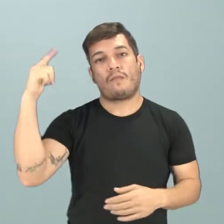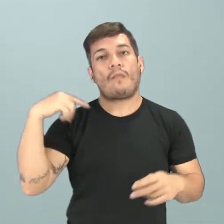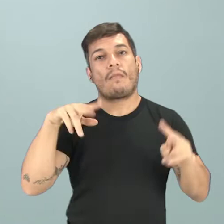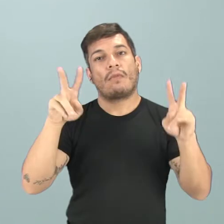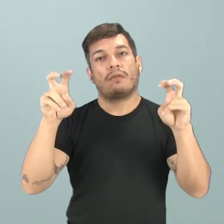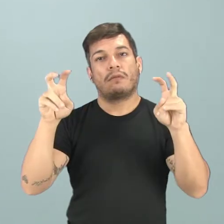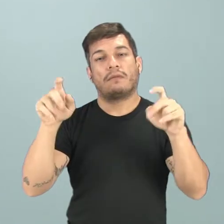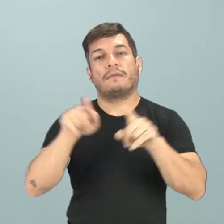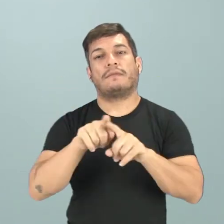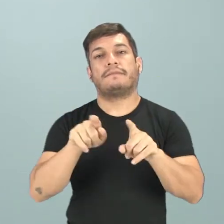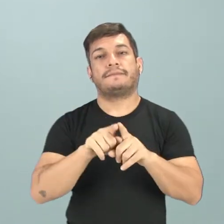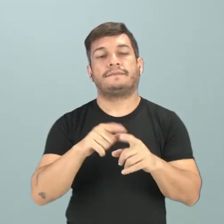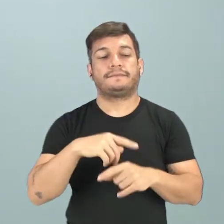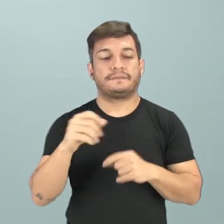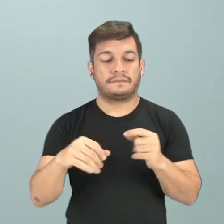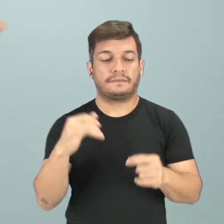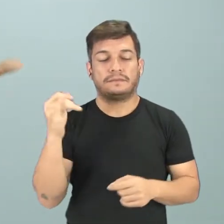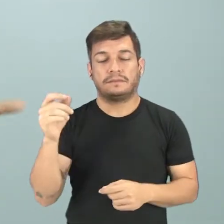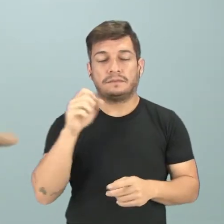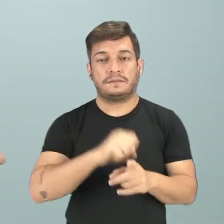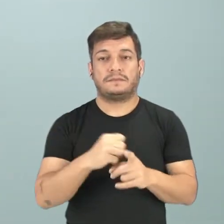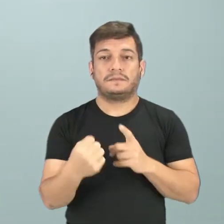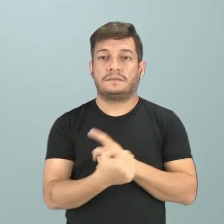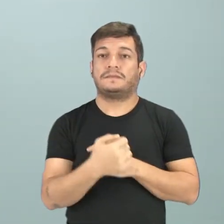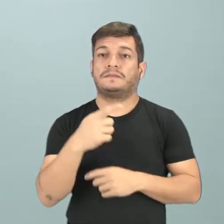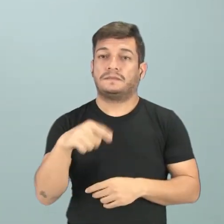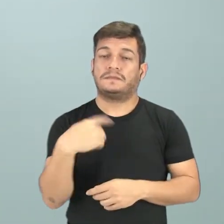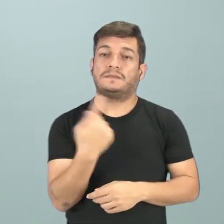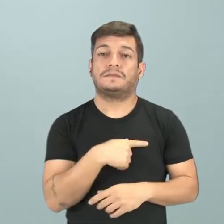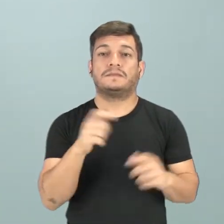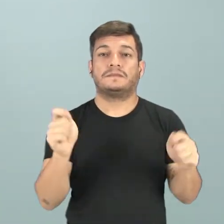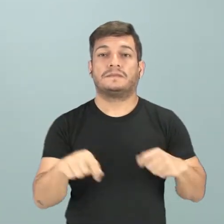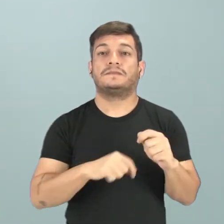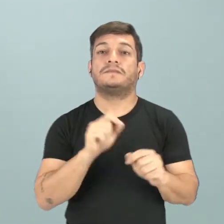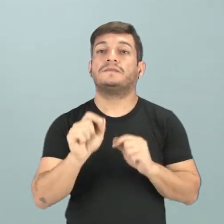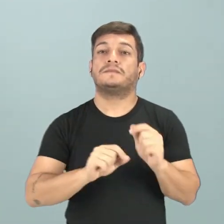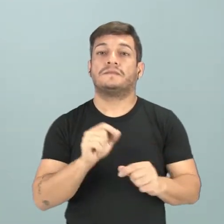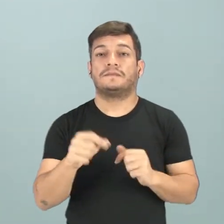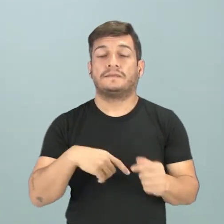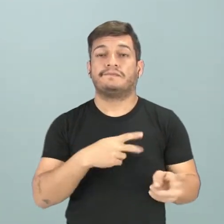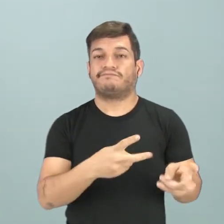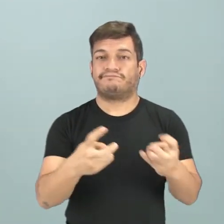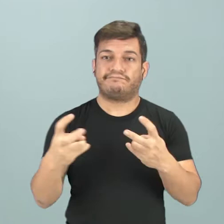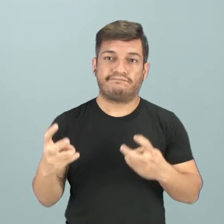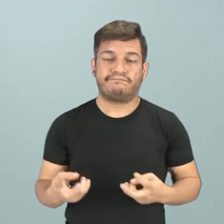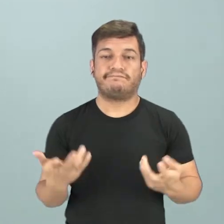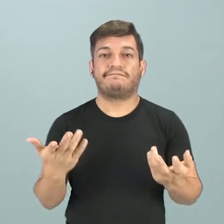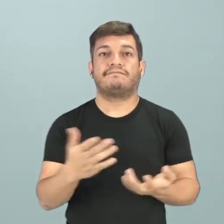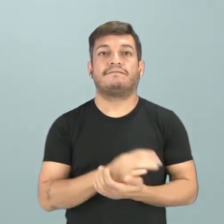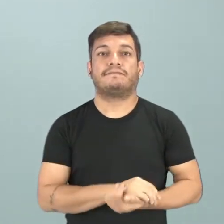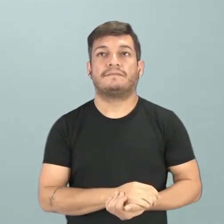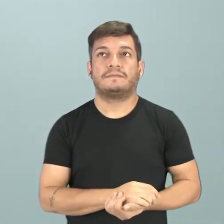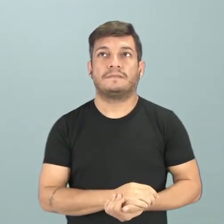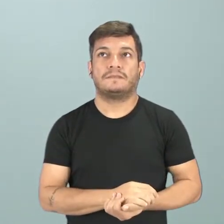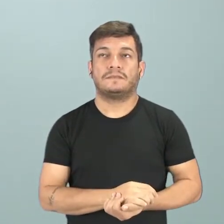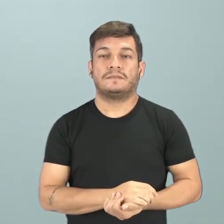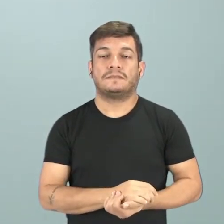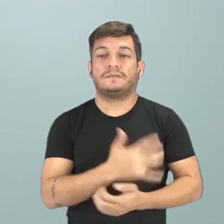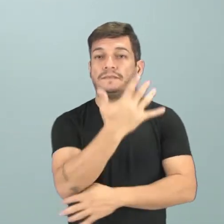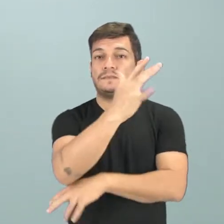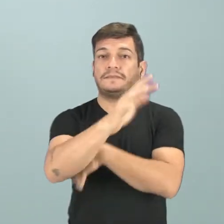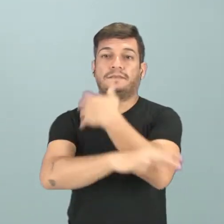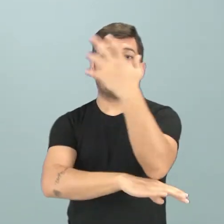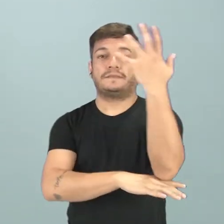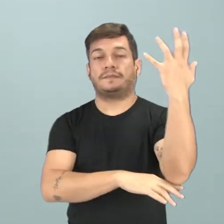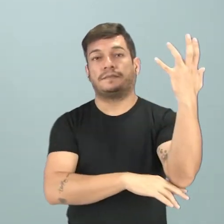temáticas de relevância social que nós podemos estar identificando. O meio ambiente,